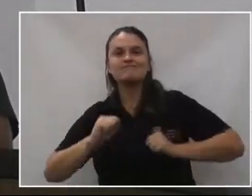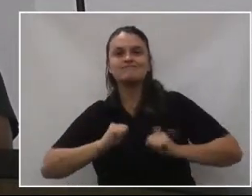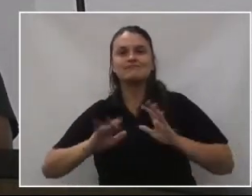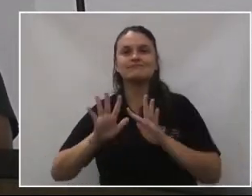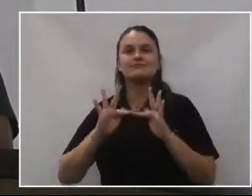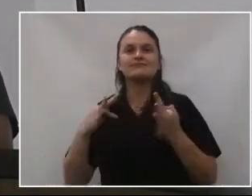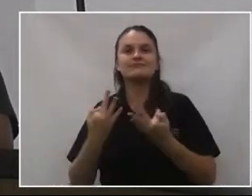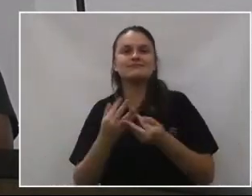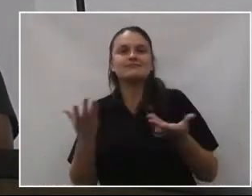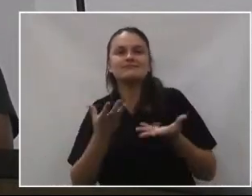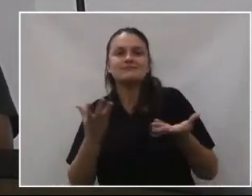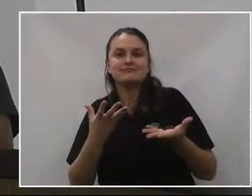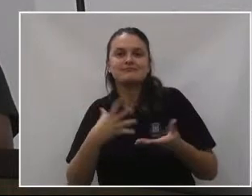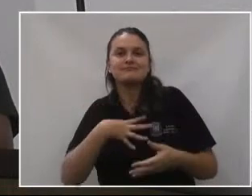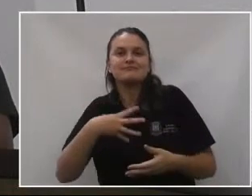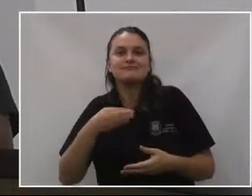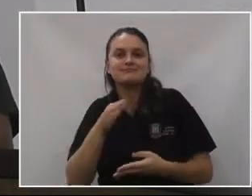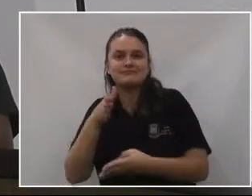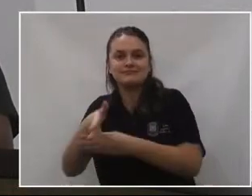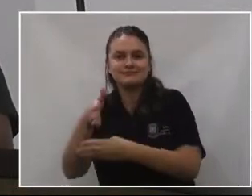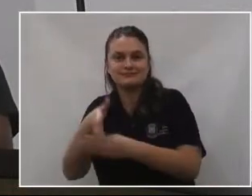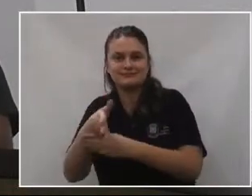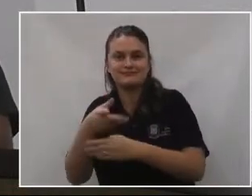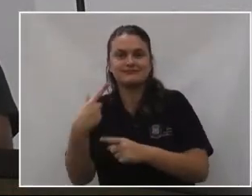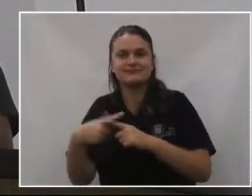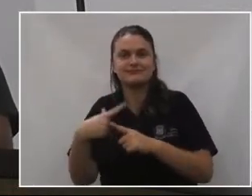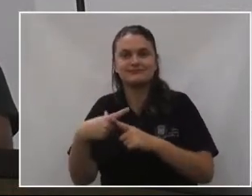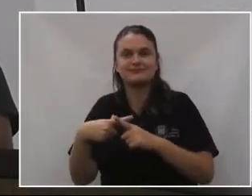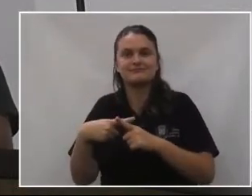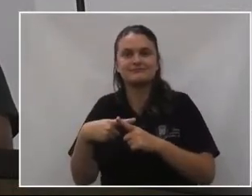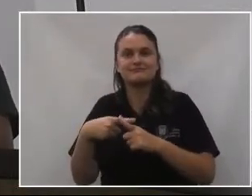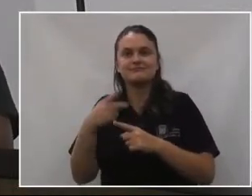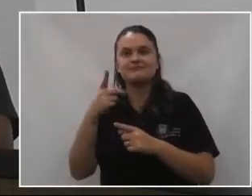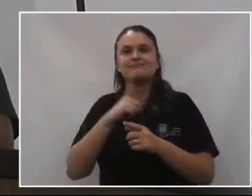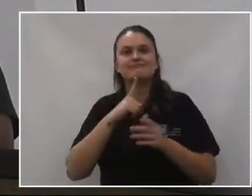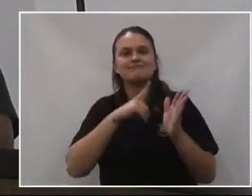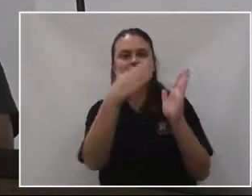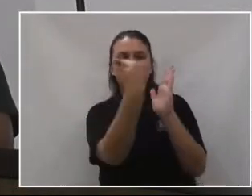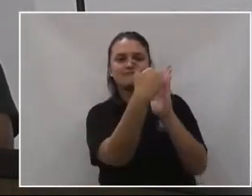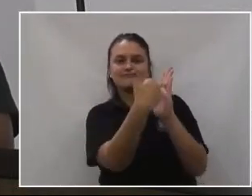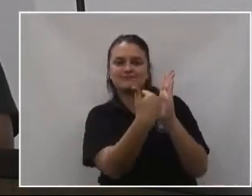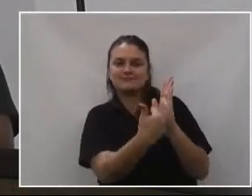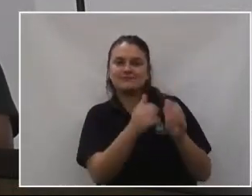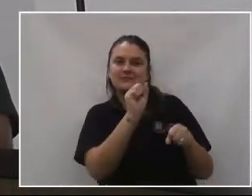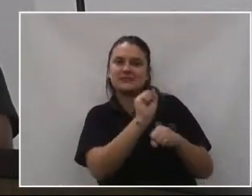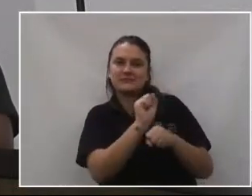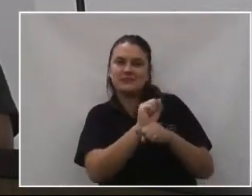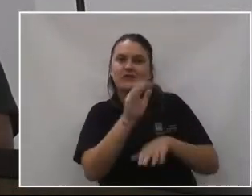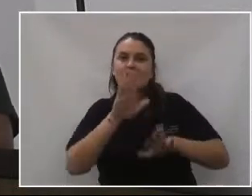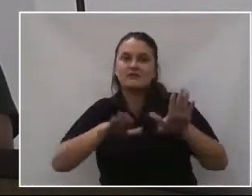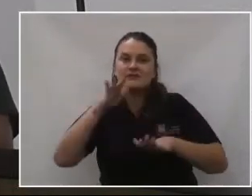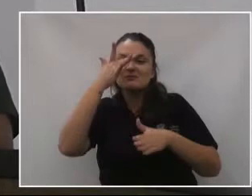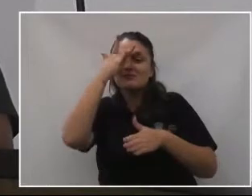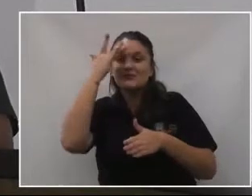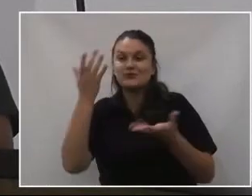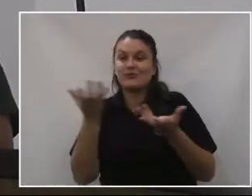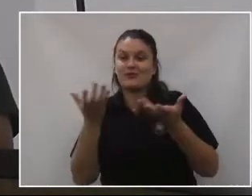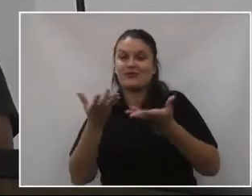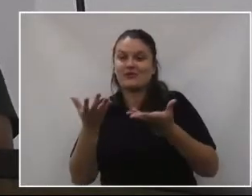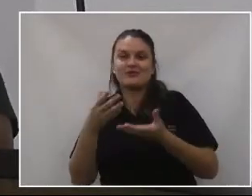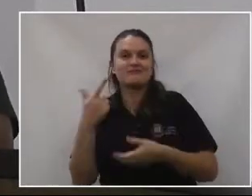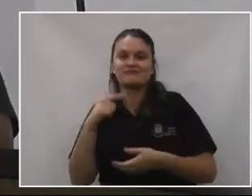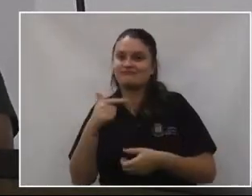famílias, porque existe lá uma lista de espera. Nem todos que vão lá têm essa vaga